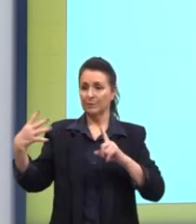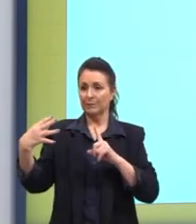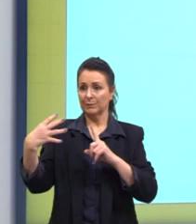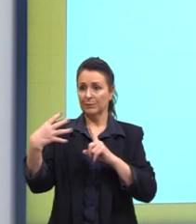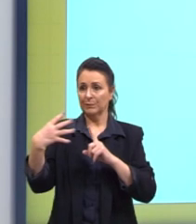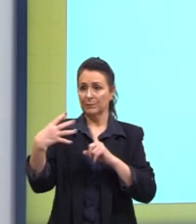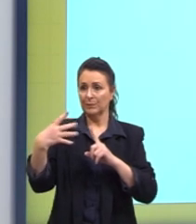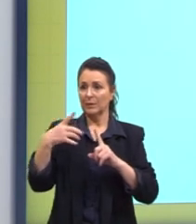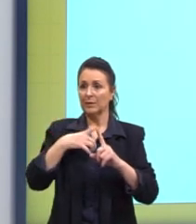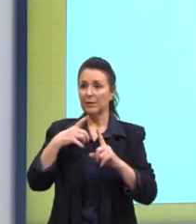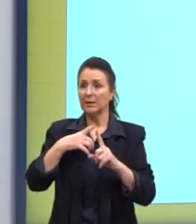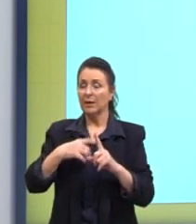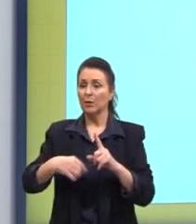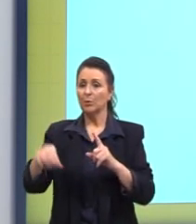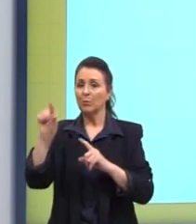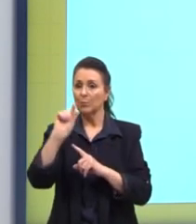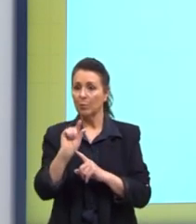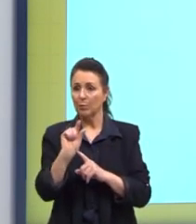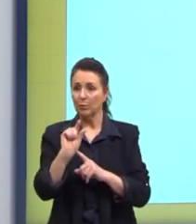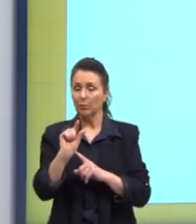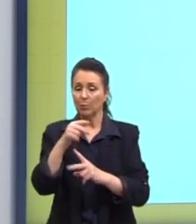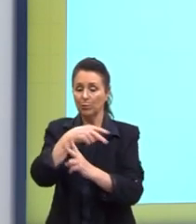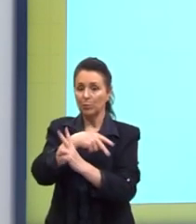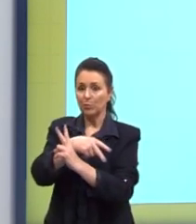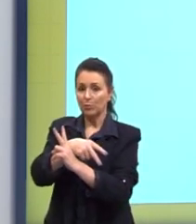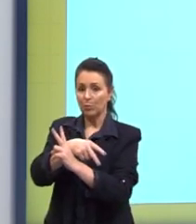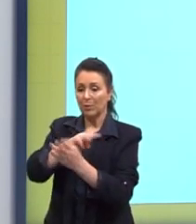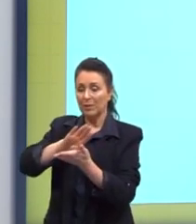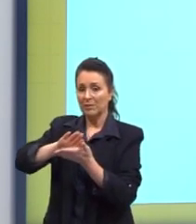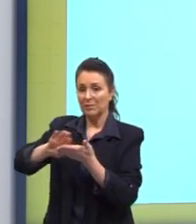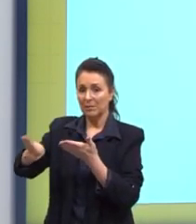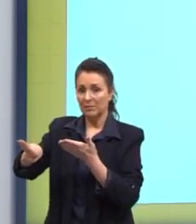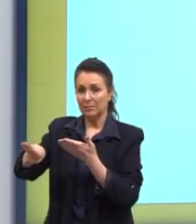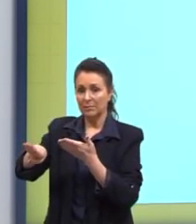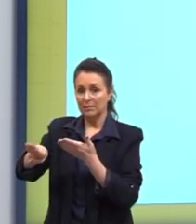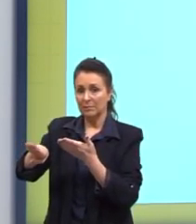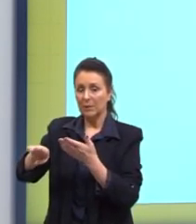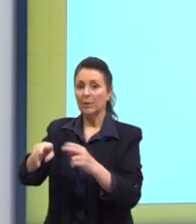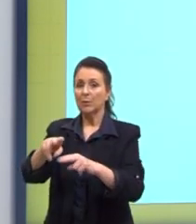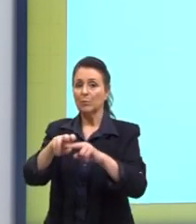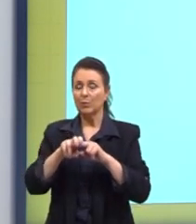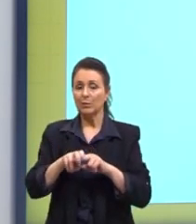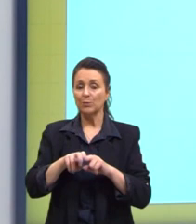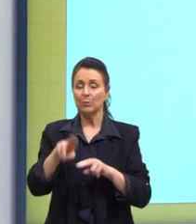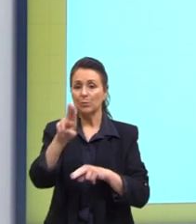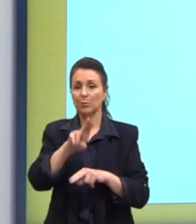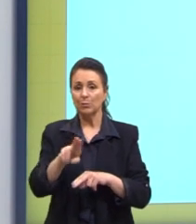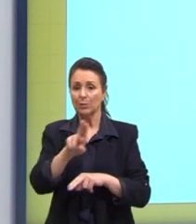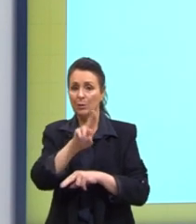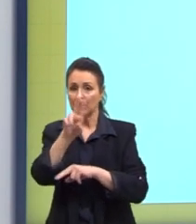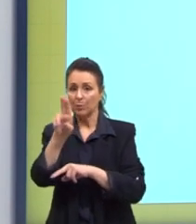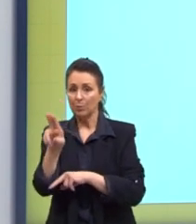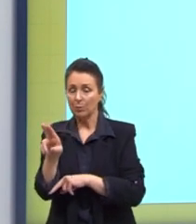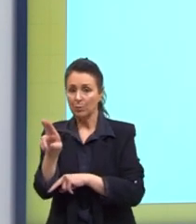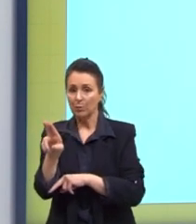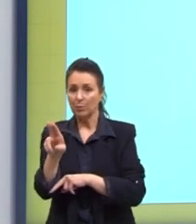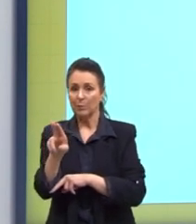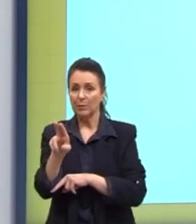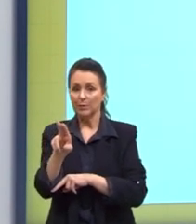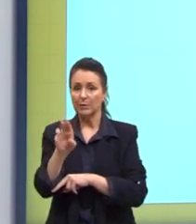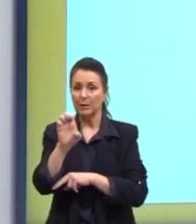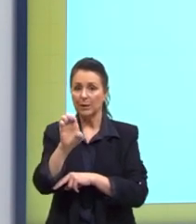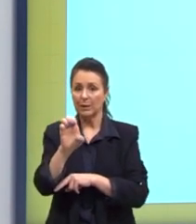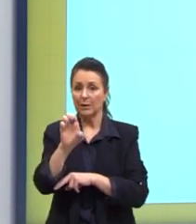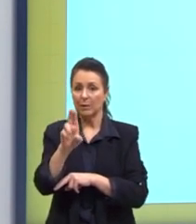deletado uma parte do cromossomo. Certo? Então, é isso que a gente quis dizer ali na neuploidia.